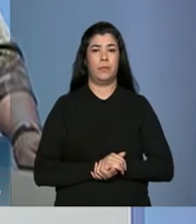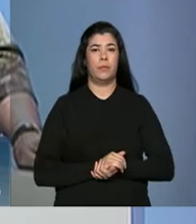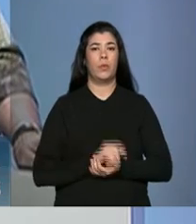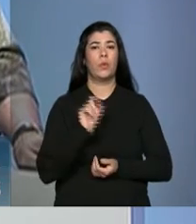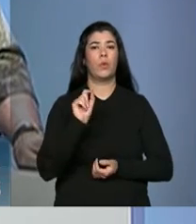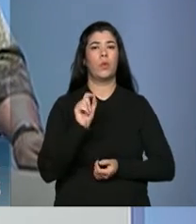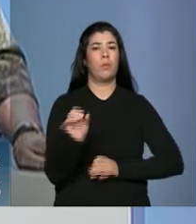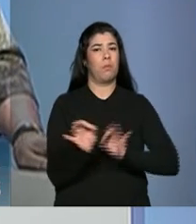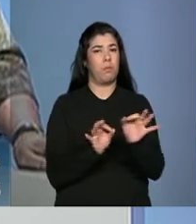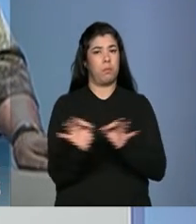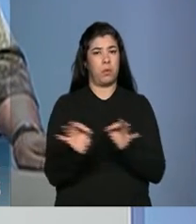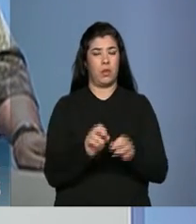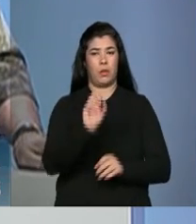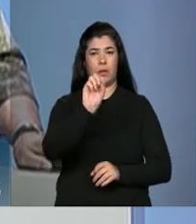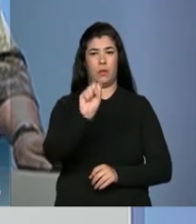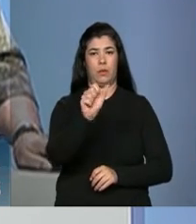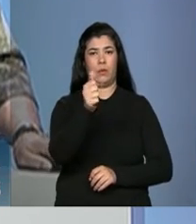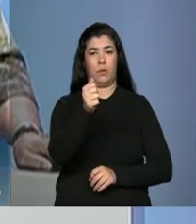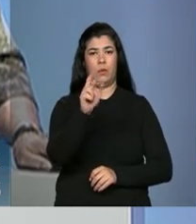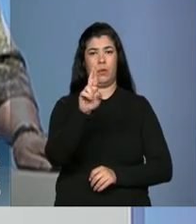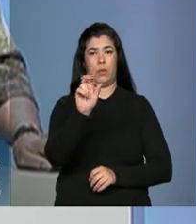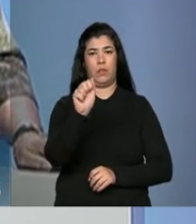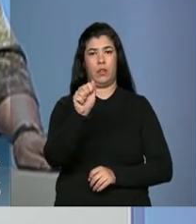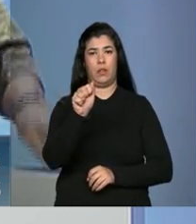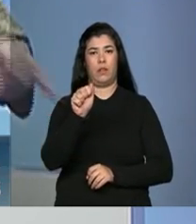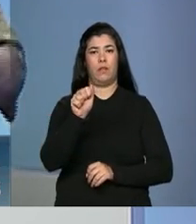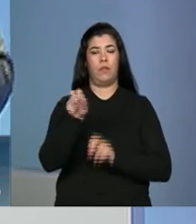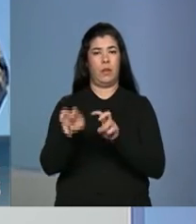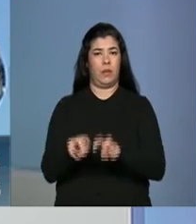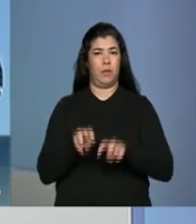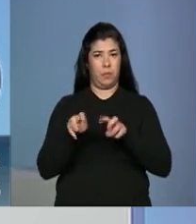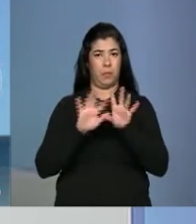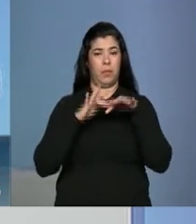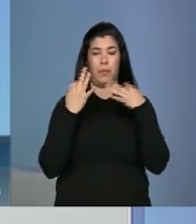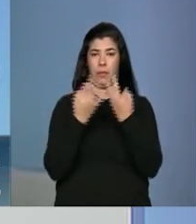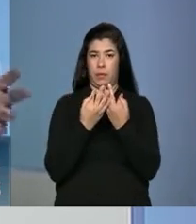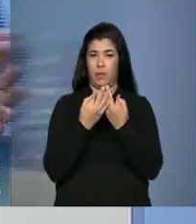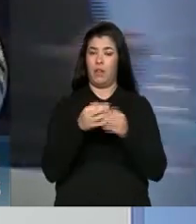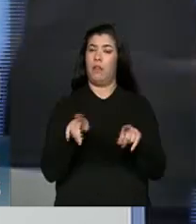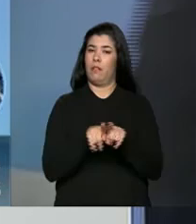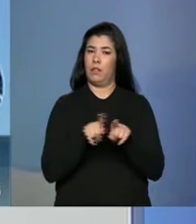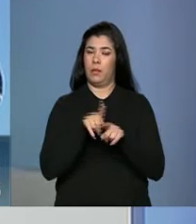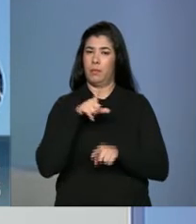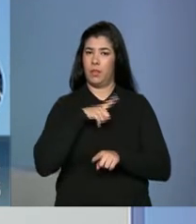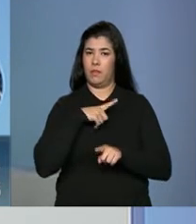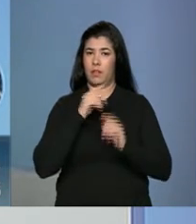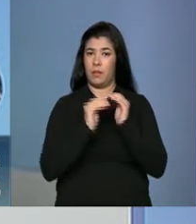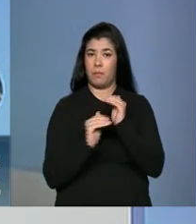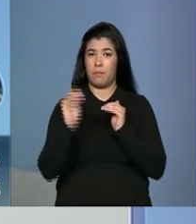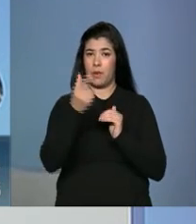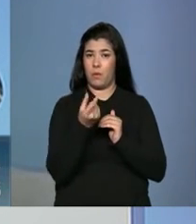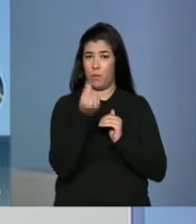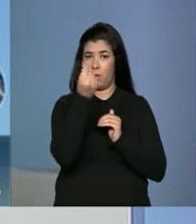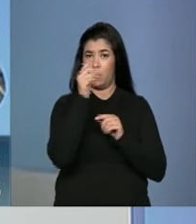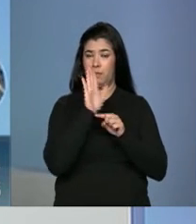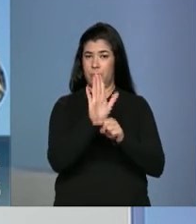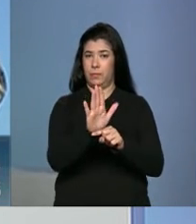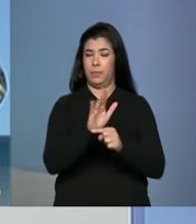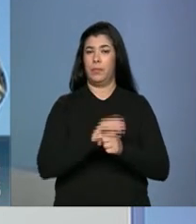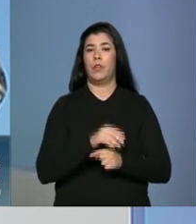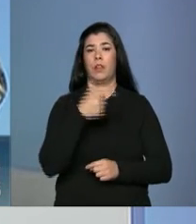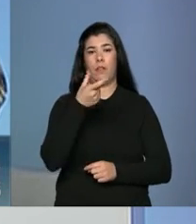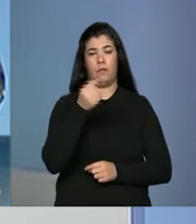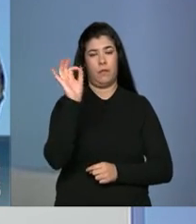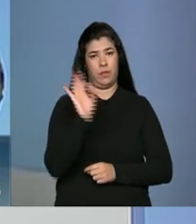o Plano Safra da Agricultura Familiar, que também vai ter um aumento do seu volume de recursos em